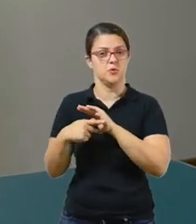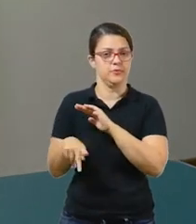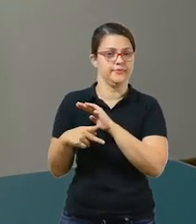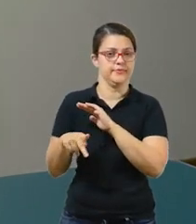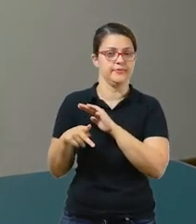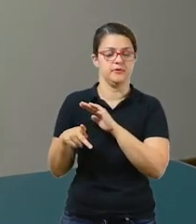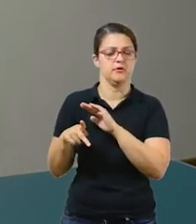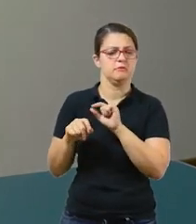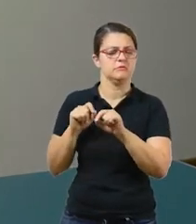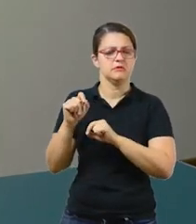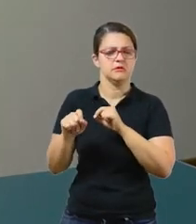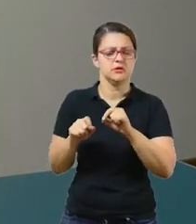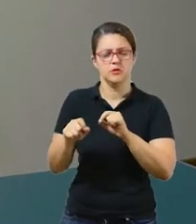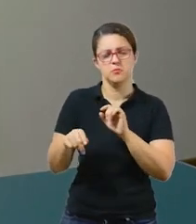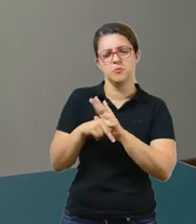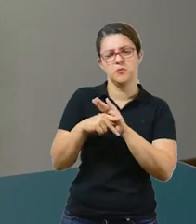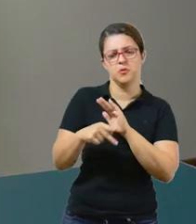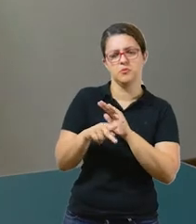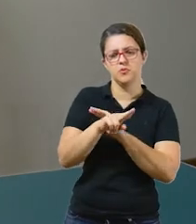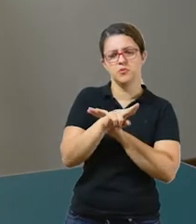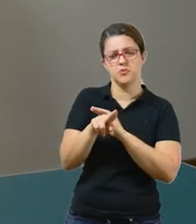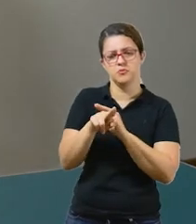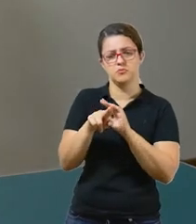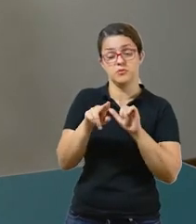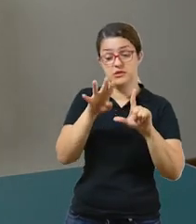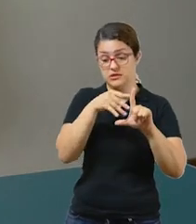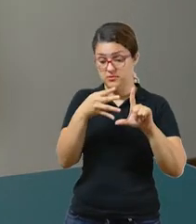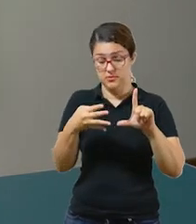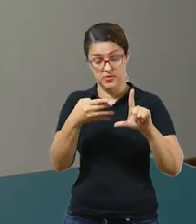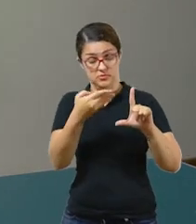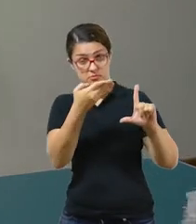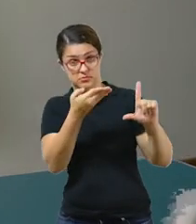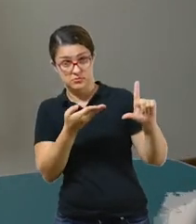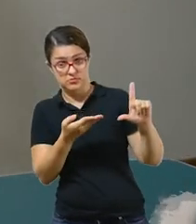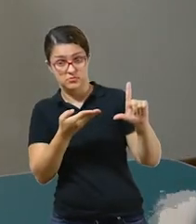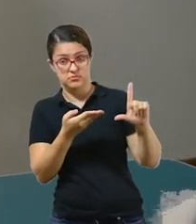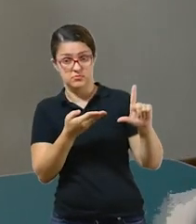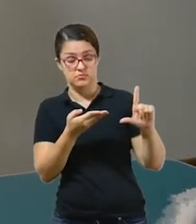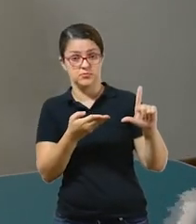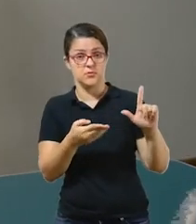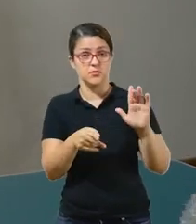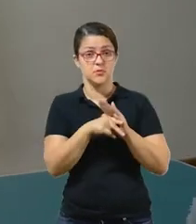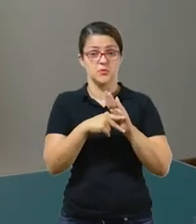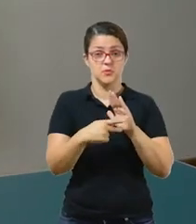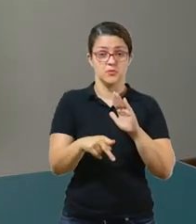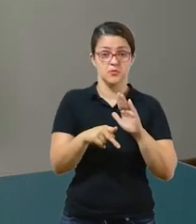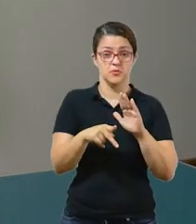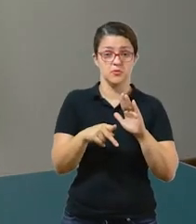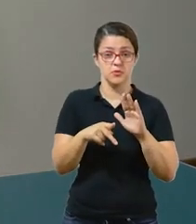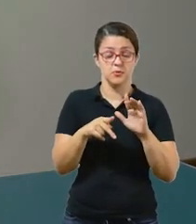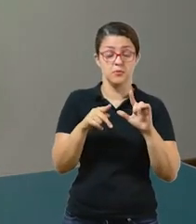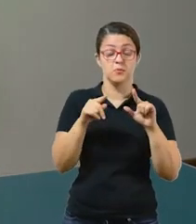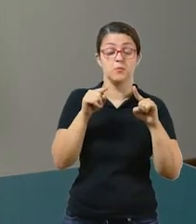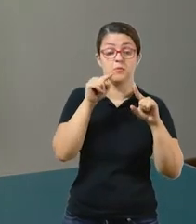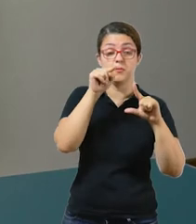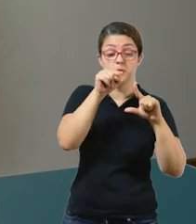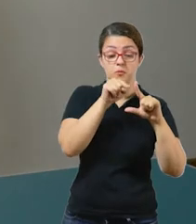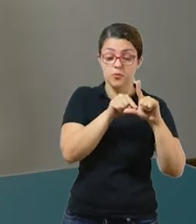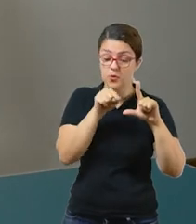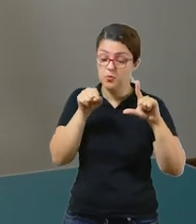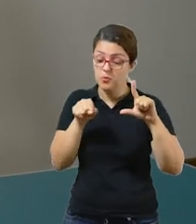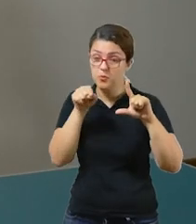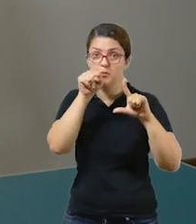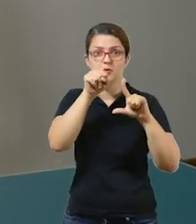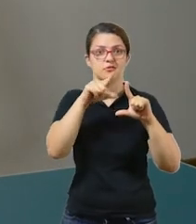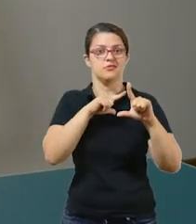características e que dão os nomes aos polígonos, como nós estamos trazendo agora, são a quantidade de pontas que eles têm.